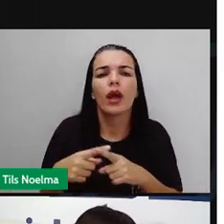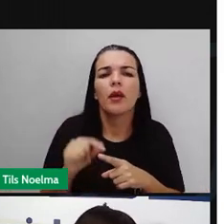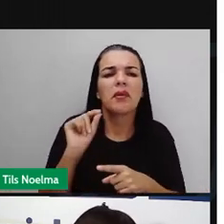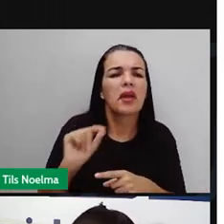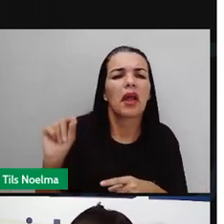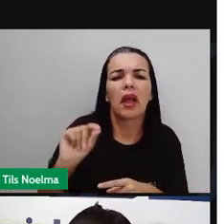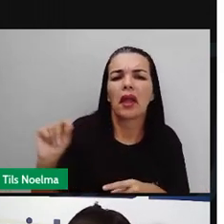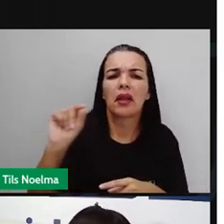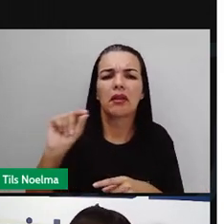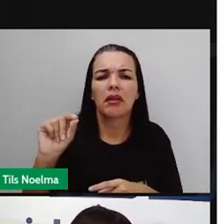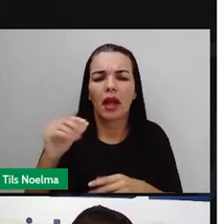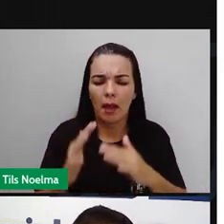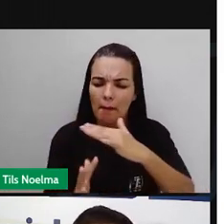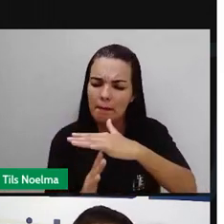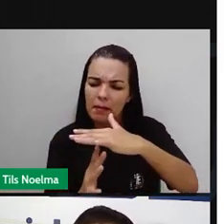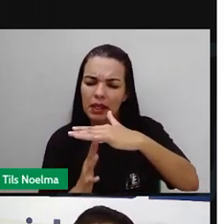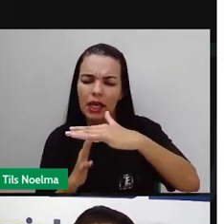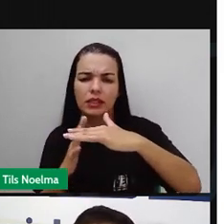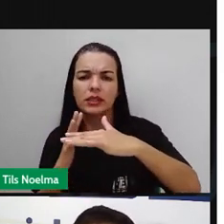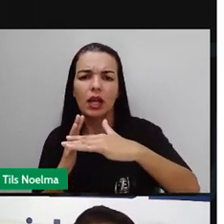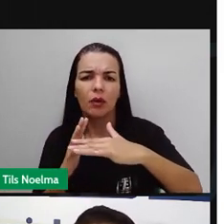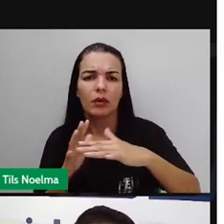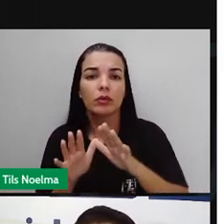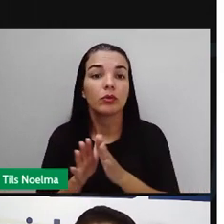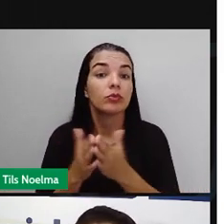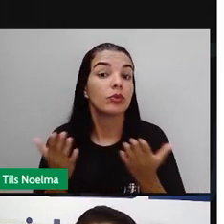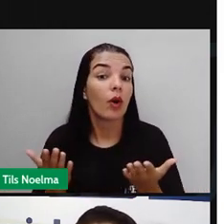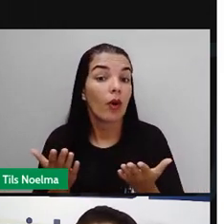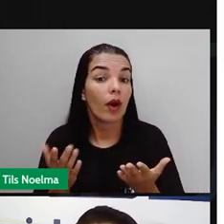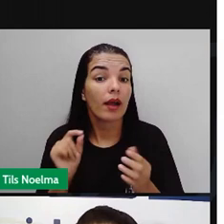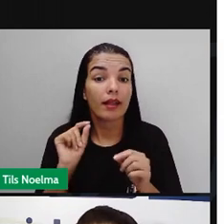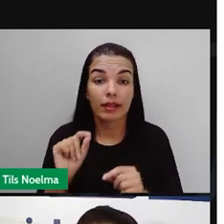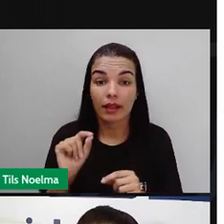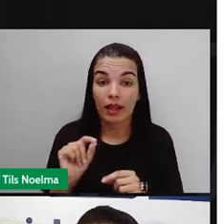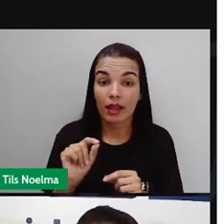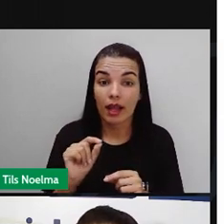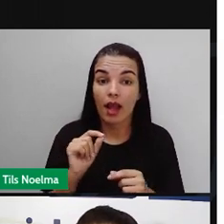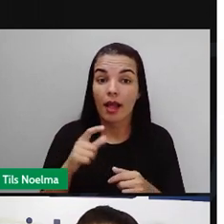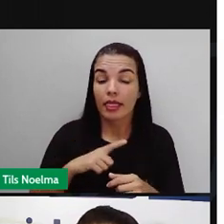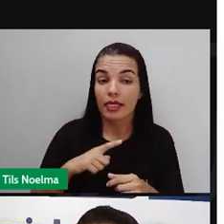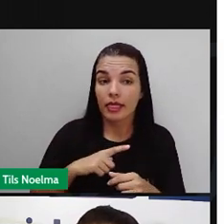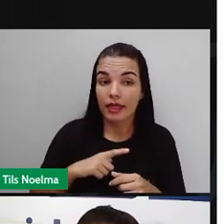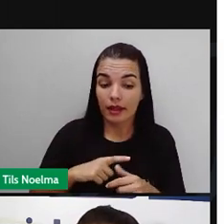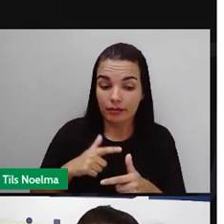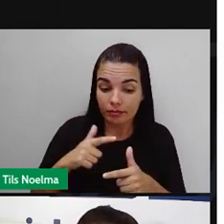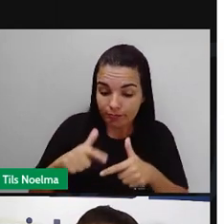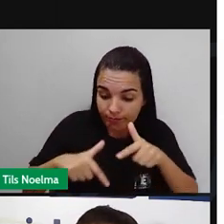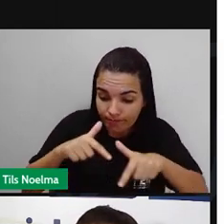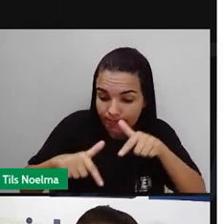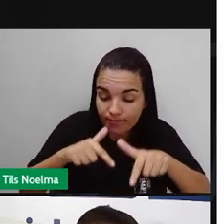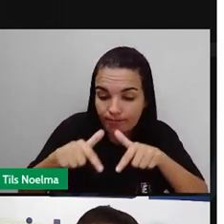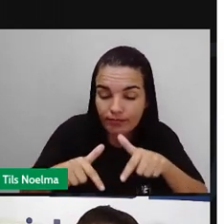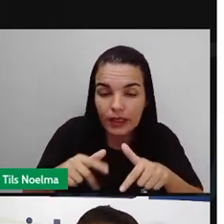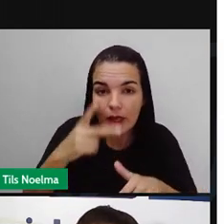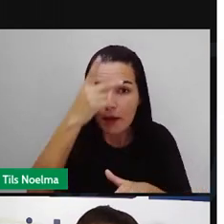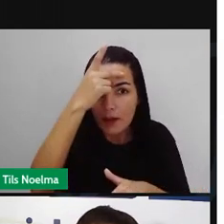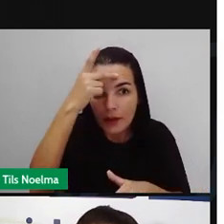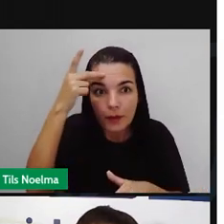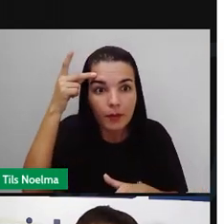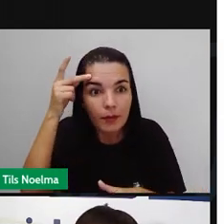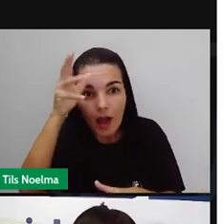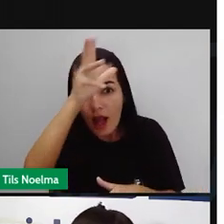de acordo com o objetivo? Olha, o objetivo diz que suas consequências para os migrantes, para os povos